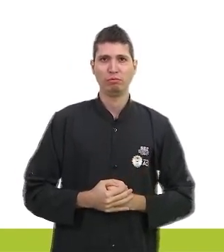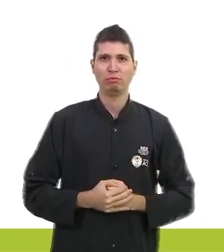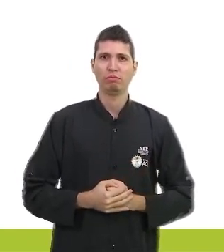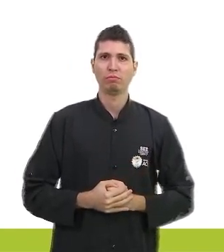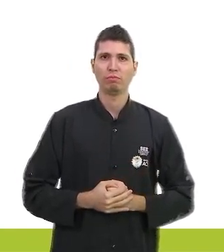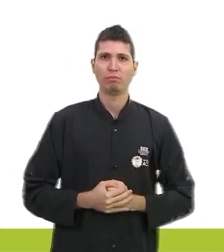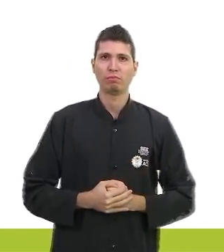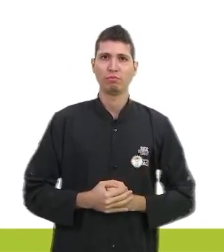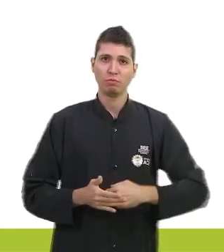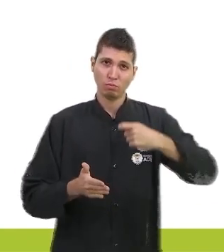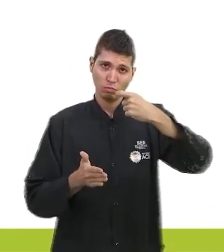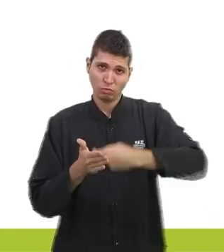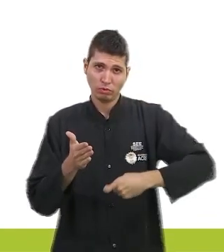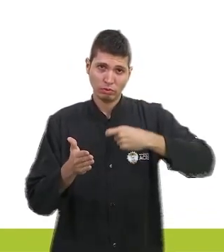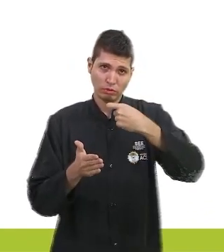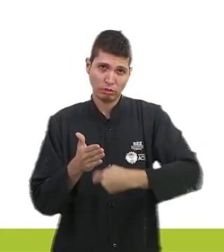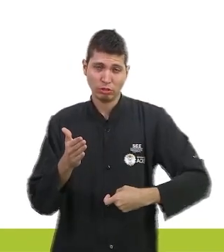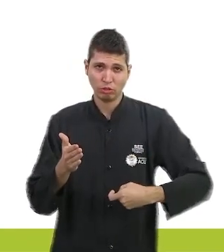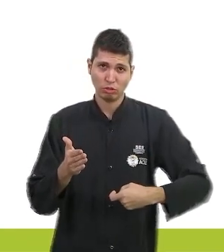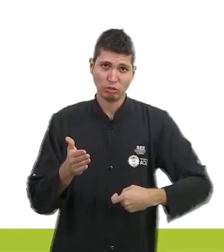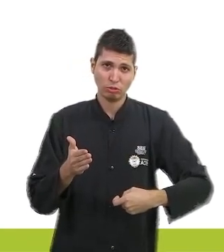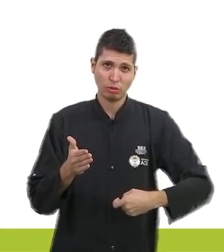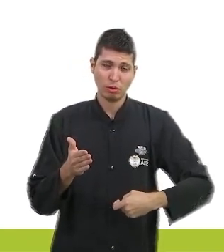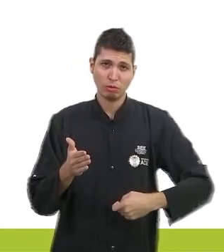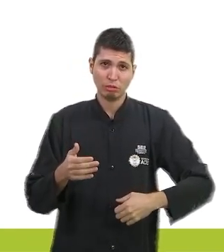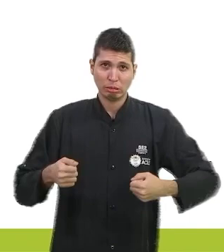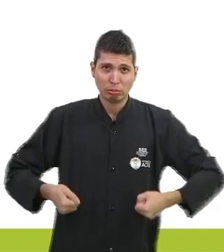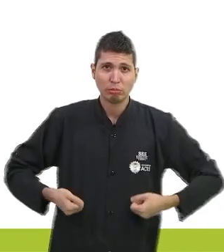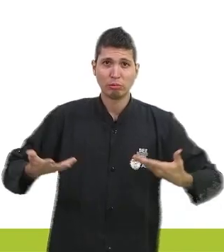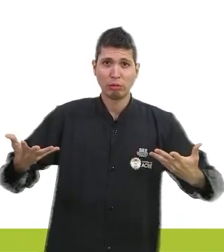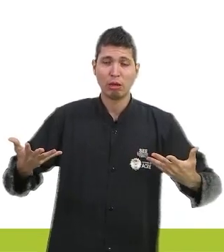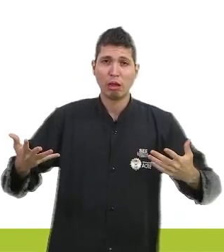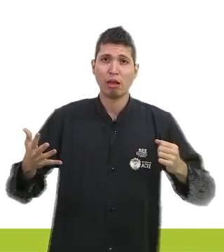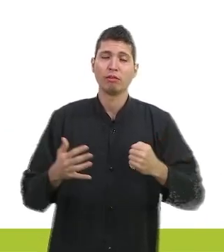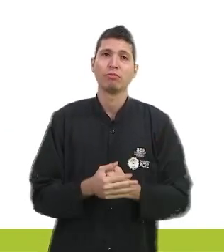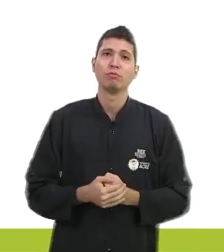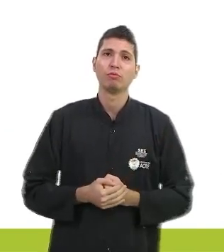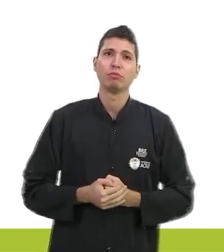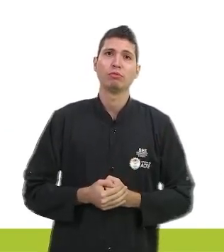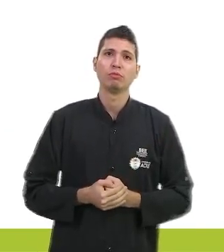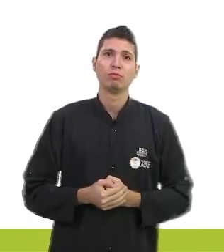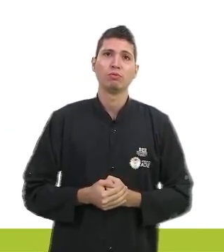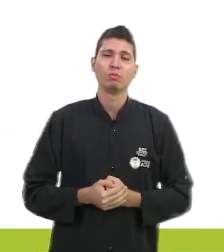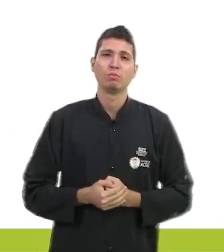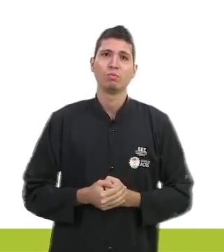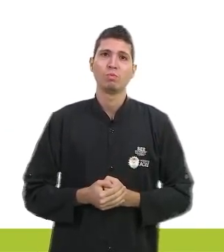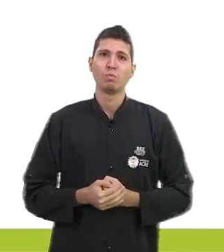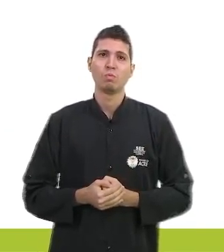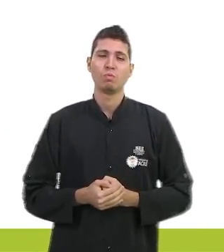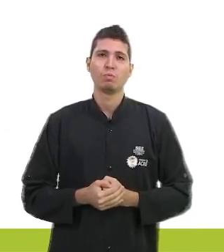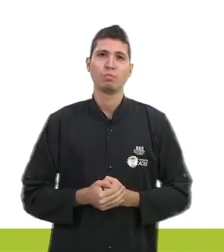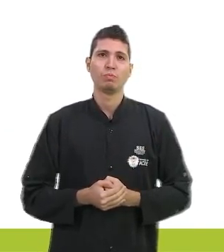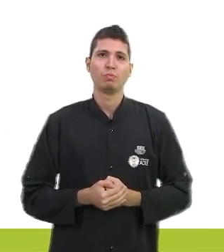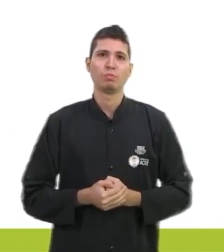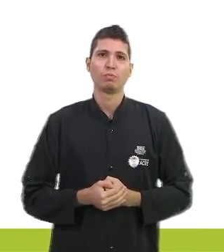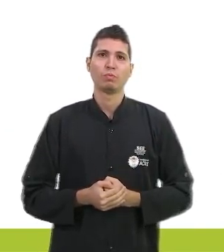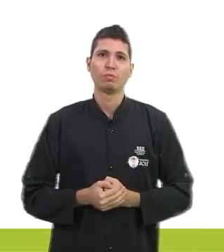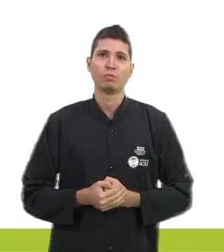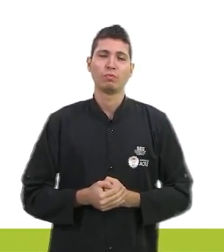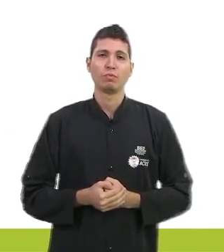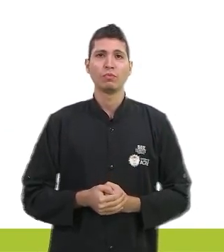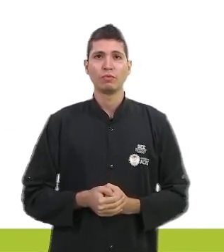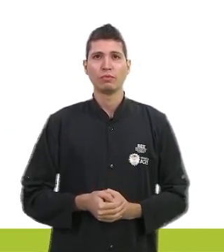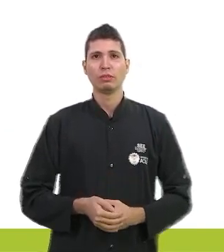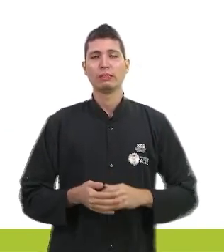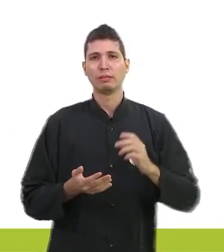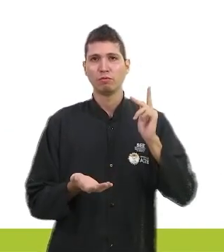Taxas e custos. Um ponto a favor da poupança é o fato de ser isenta de custos.